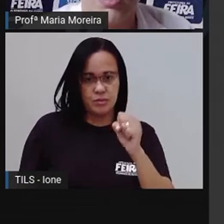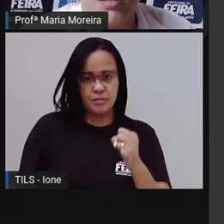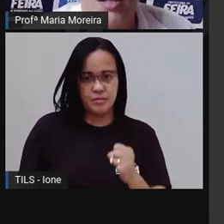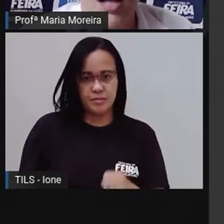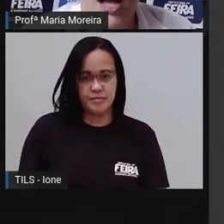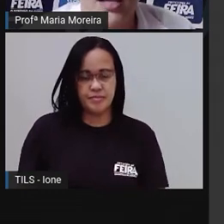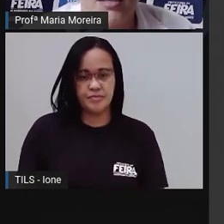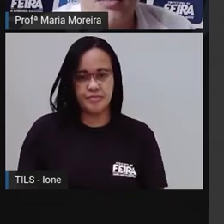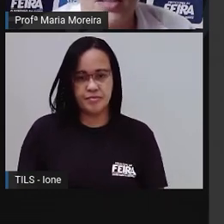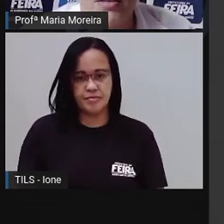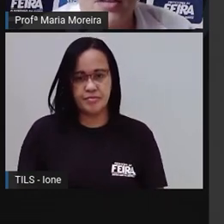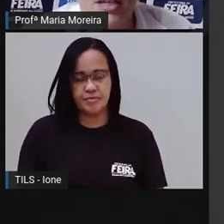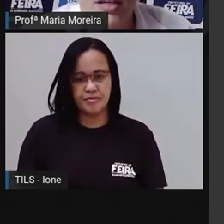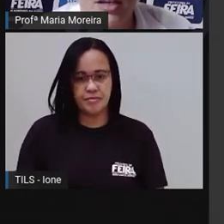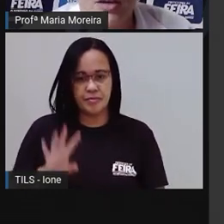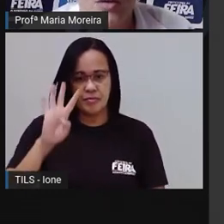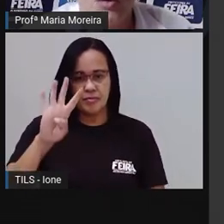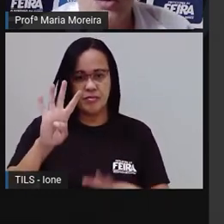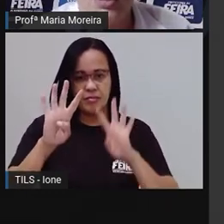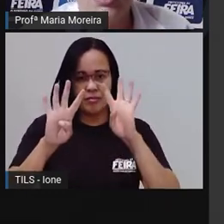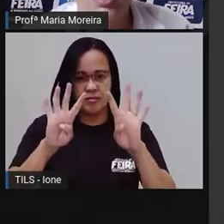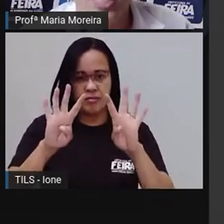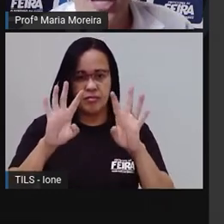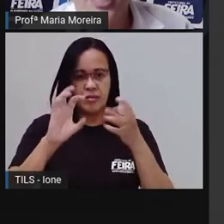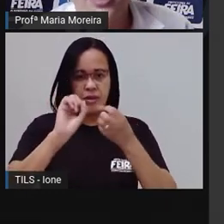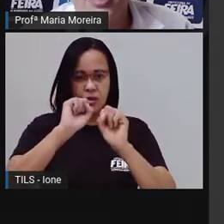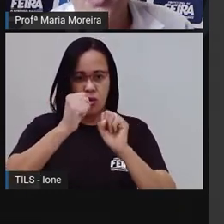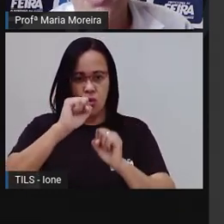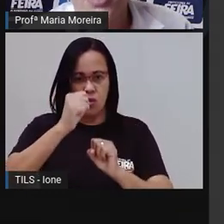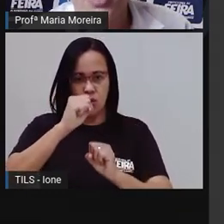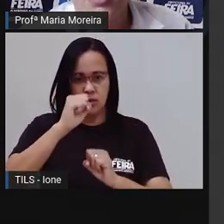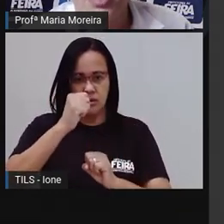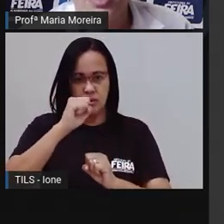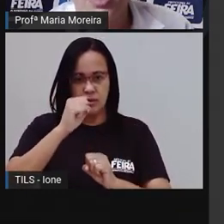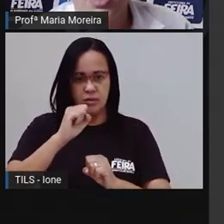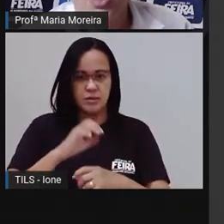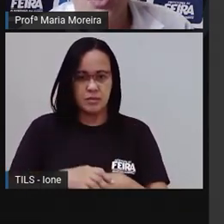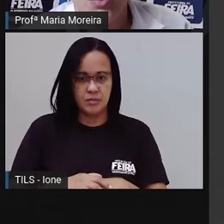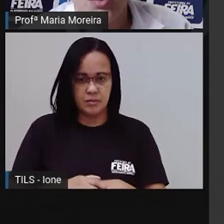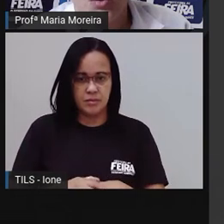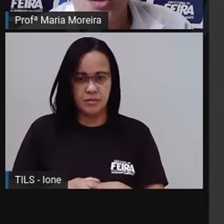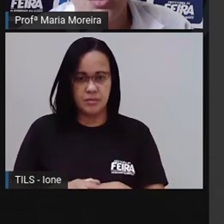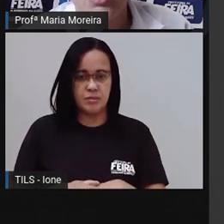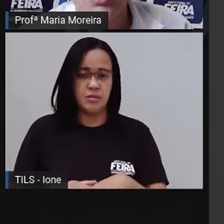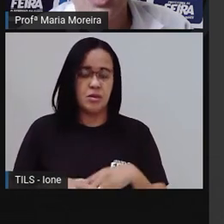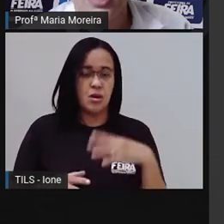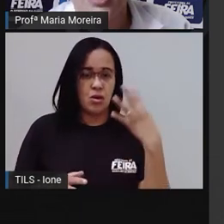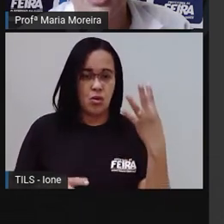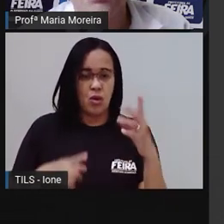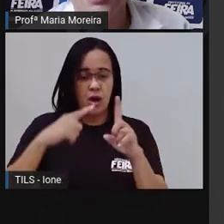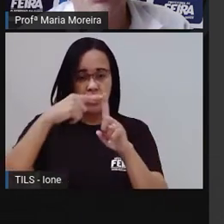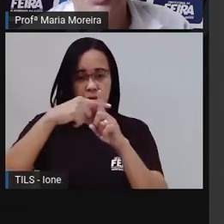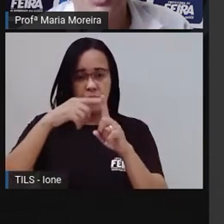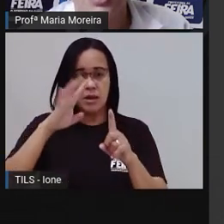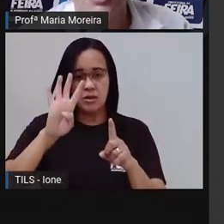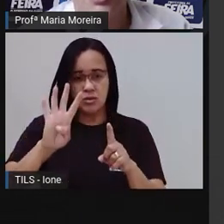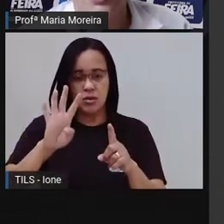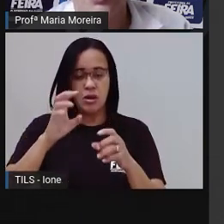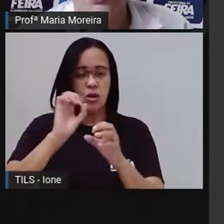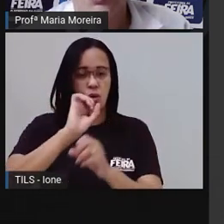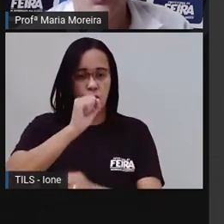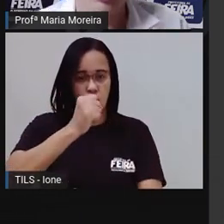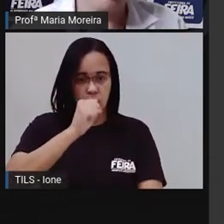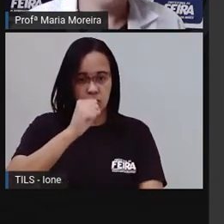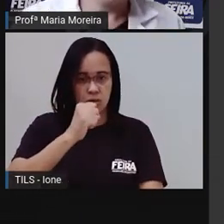Então, ó, aqui vai dar o quê? Oito. Aqui também vai dar o quê? Oito. E aqui também vai dar